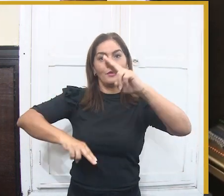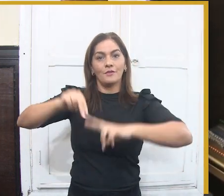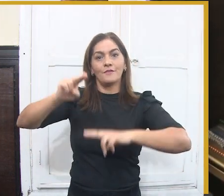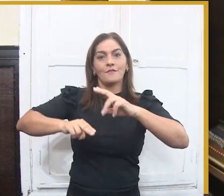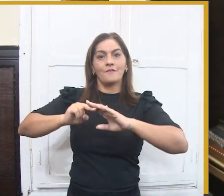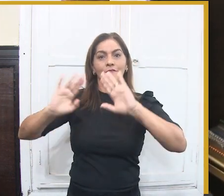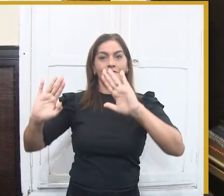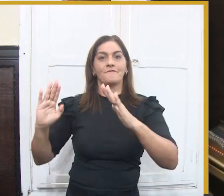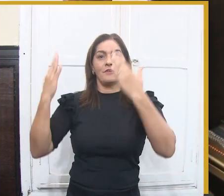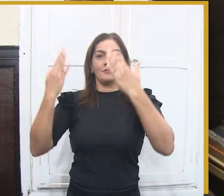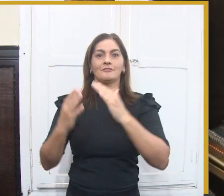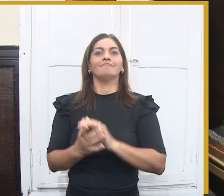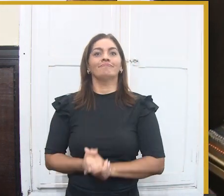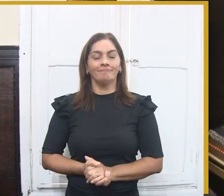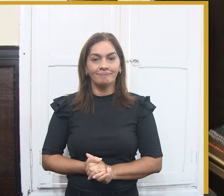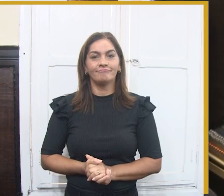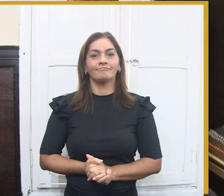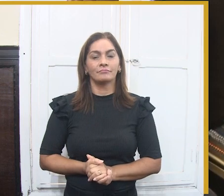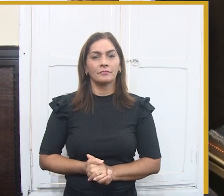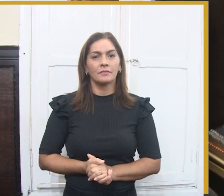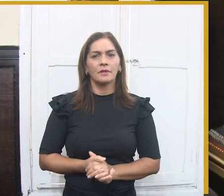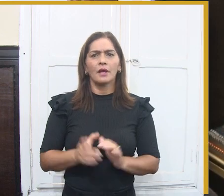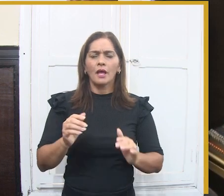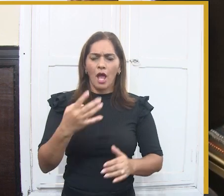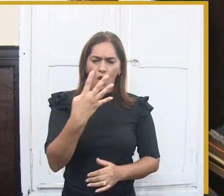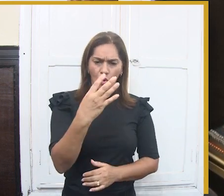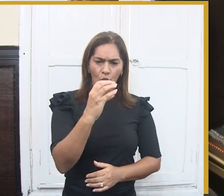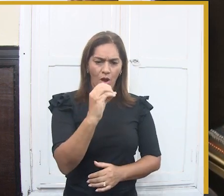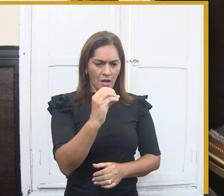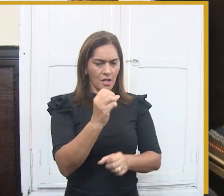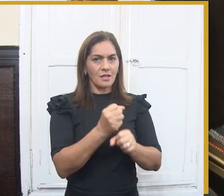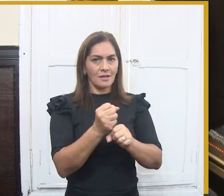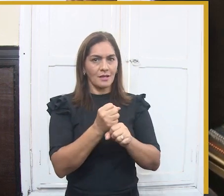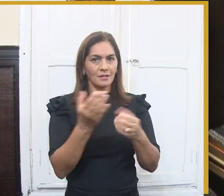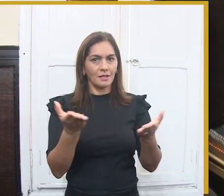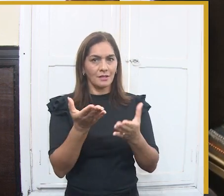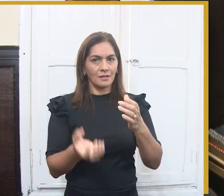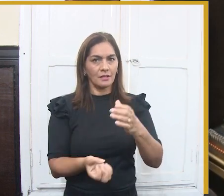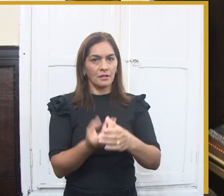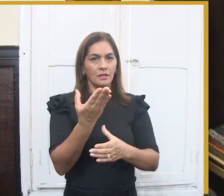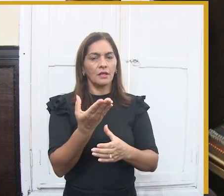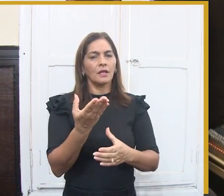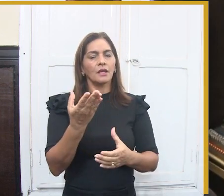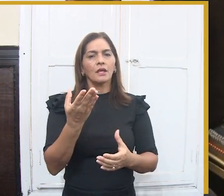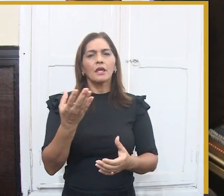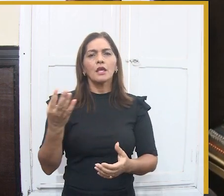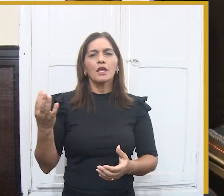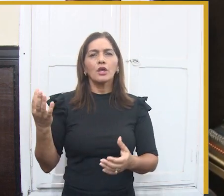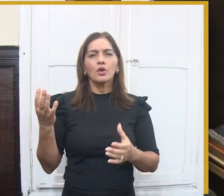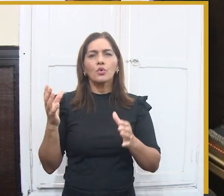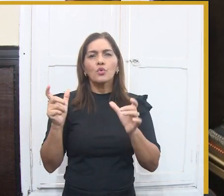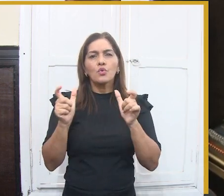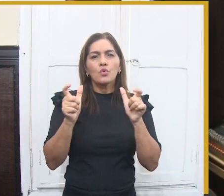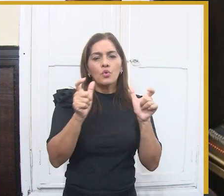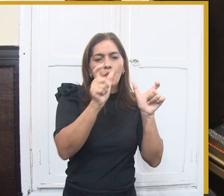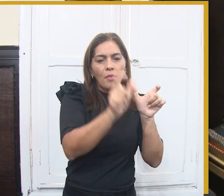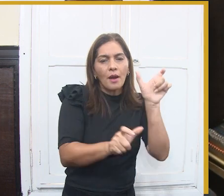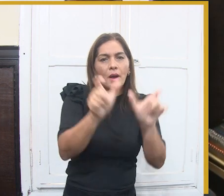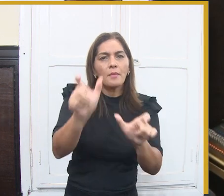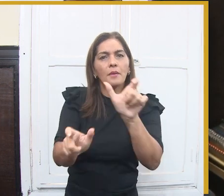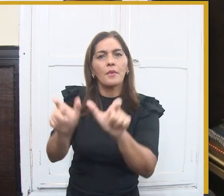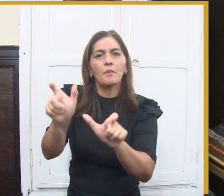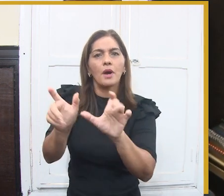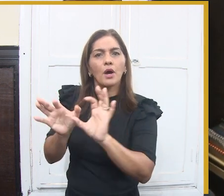menção que se faz é, indiscutivelmente, a Campina Grande, não só a Campina Grande, mas a terra